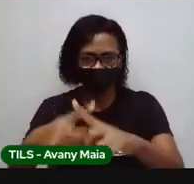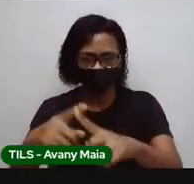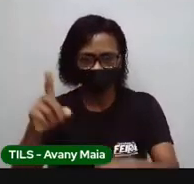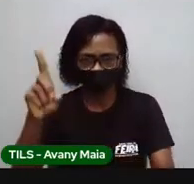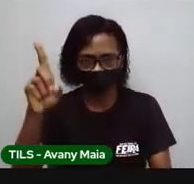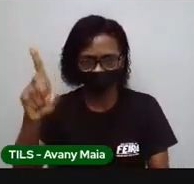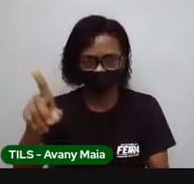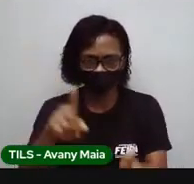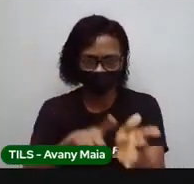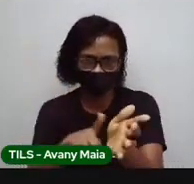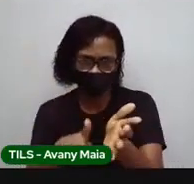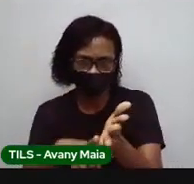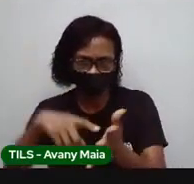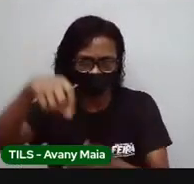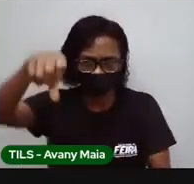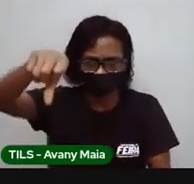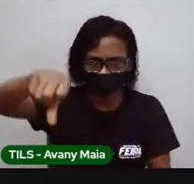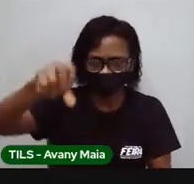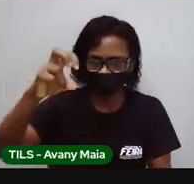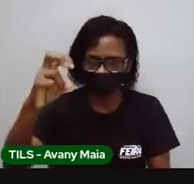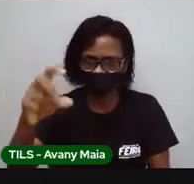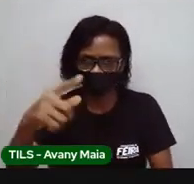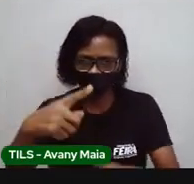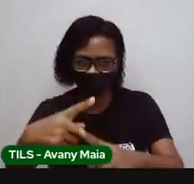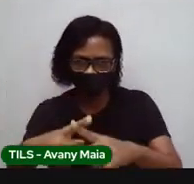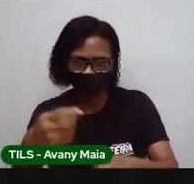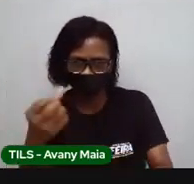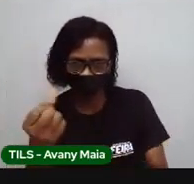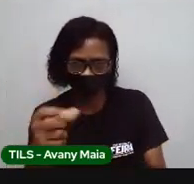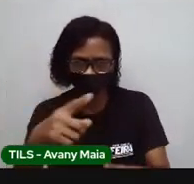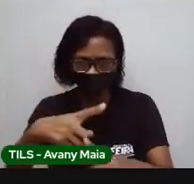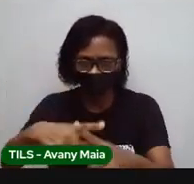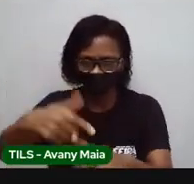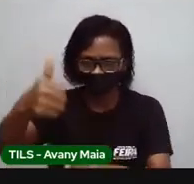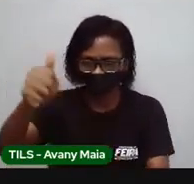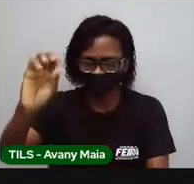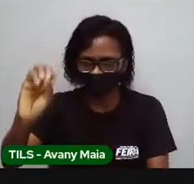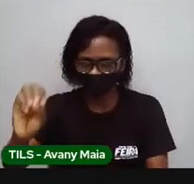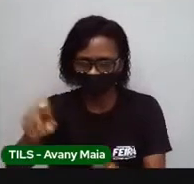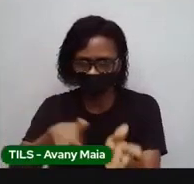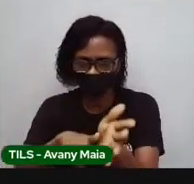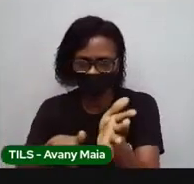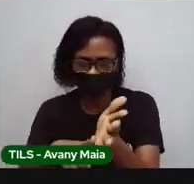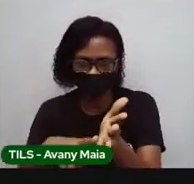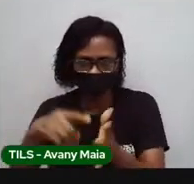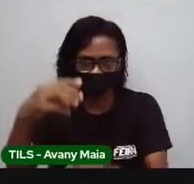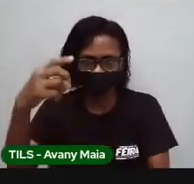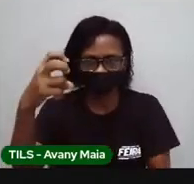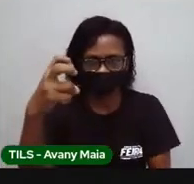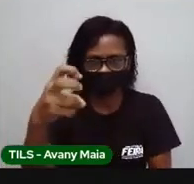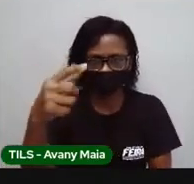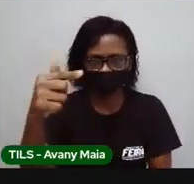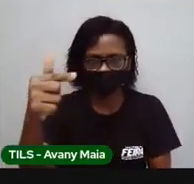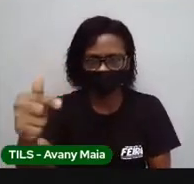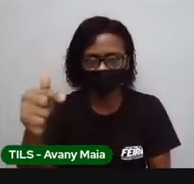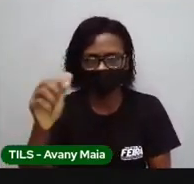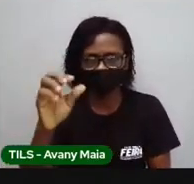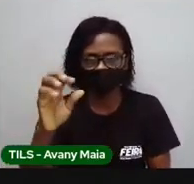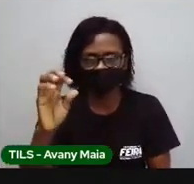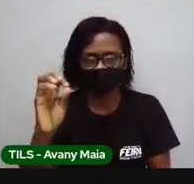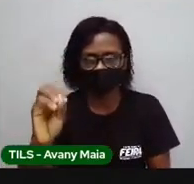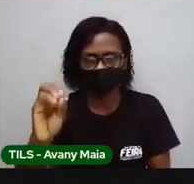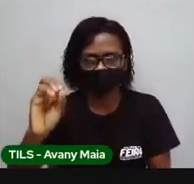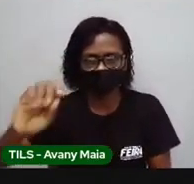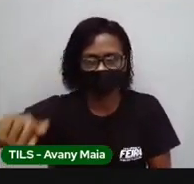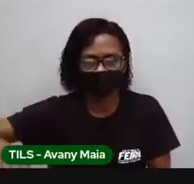multiplicar pela quantidade de horas que ela fica ligada por dia, e multiplicar pelo período que foi pedido, os 10 dias.